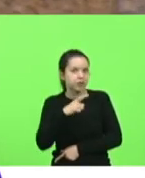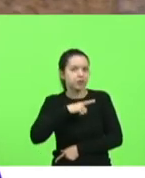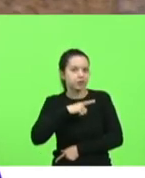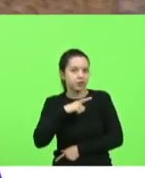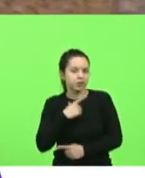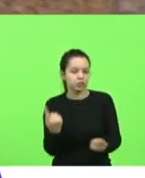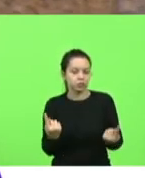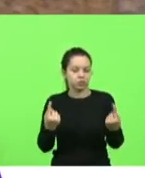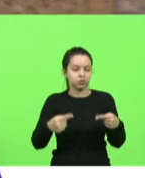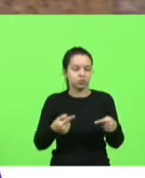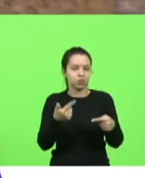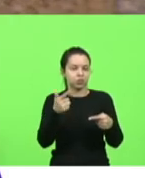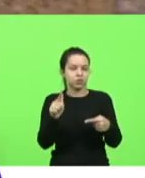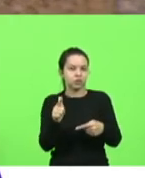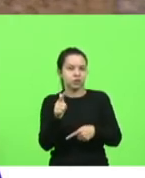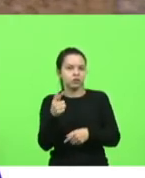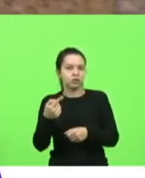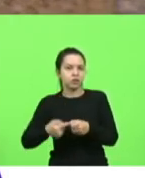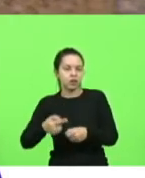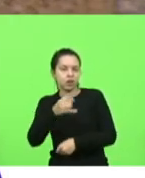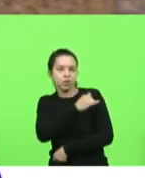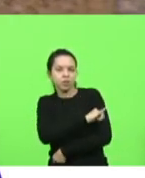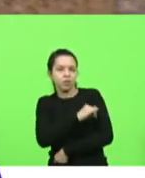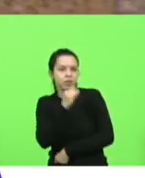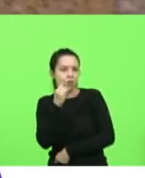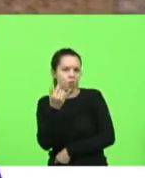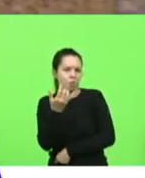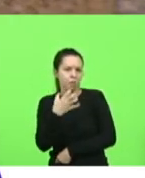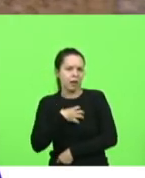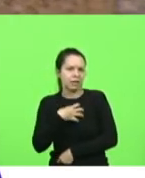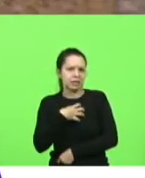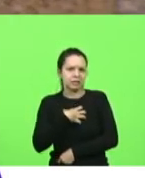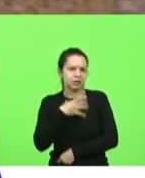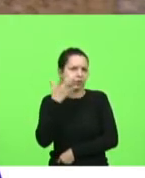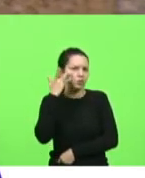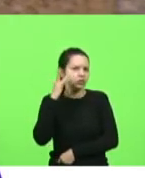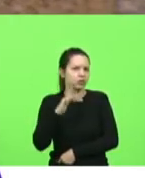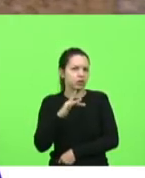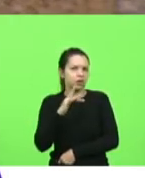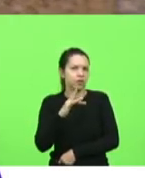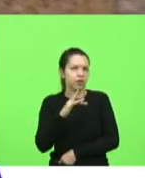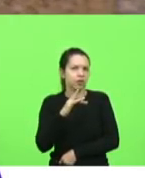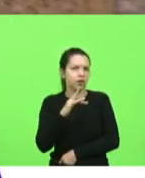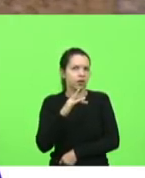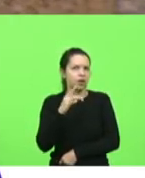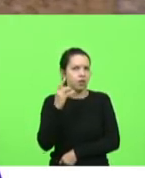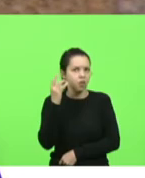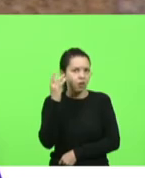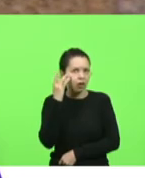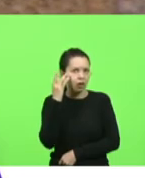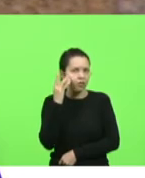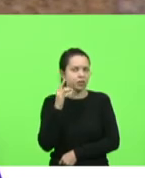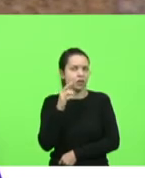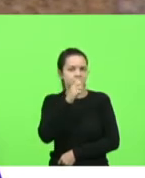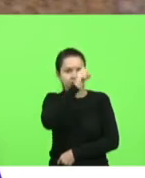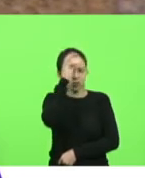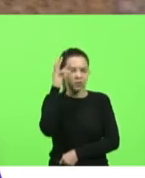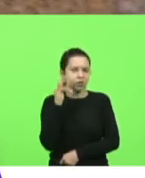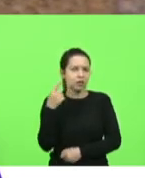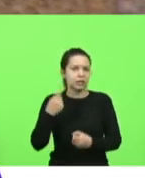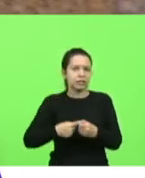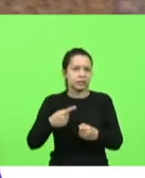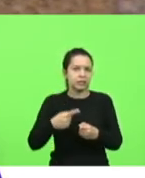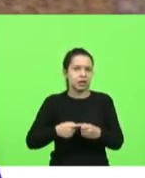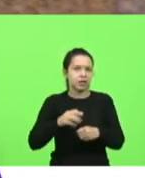cidade carioca pra ver qual que é o baiano não sei pra mim São Francisco do Sul vai ser a cidade mais antiga do Brasil